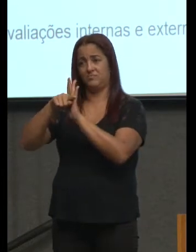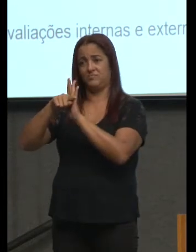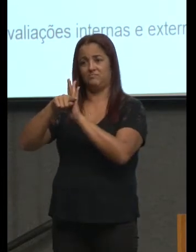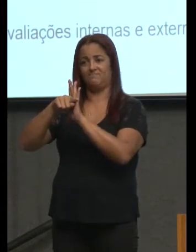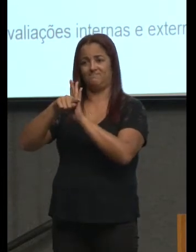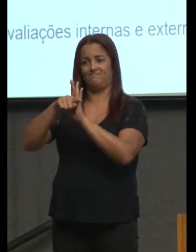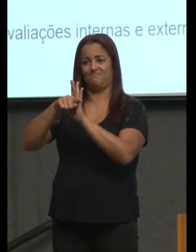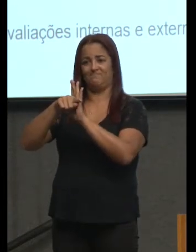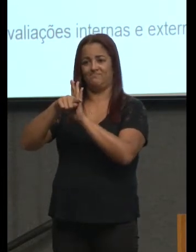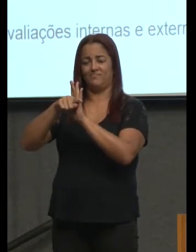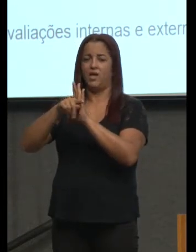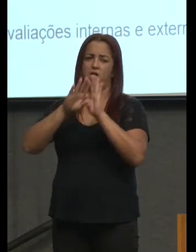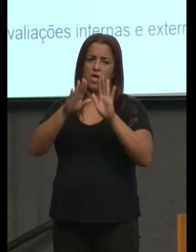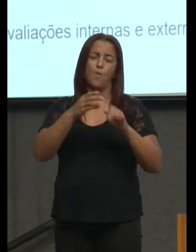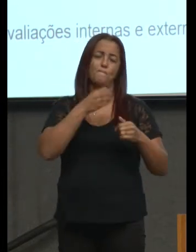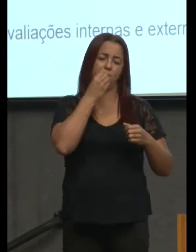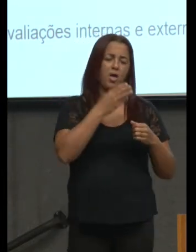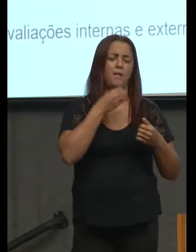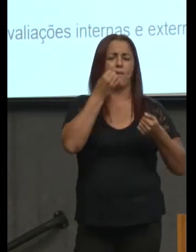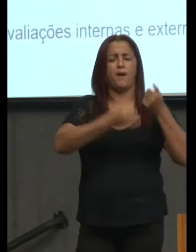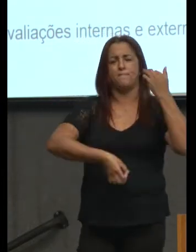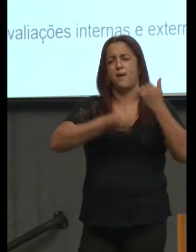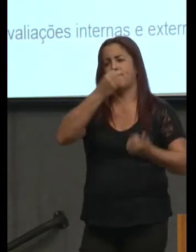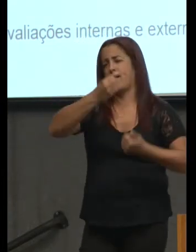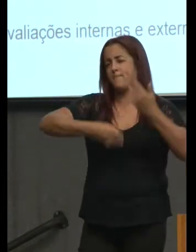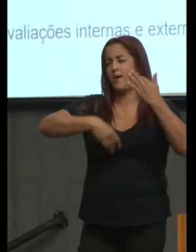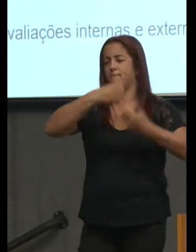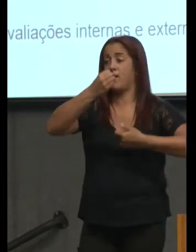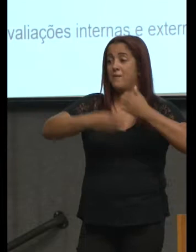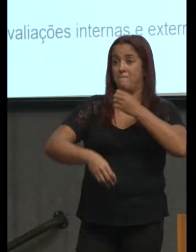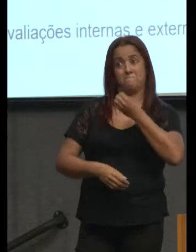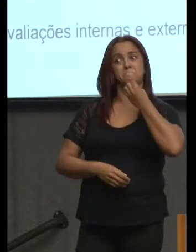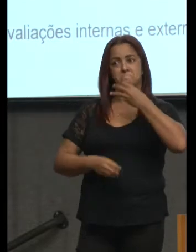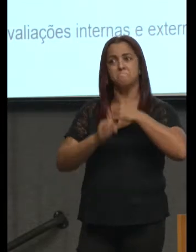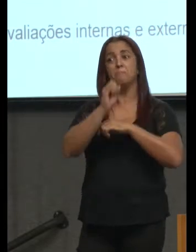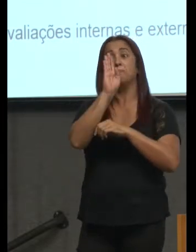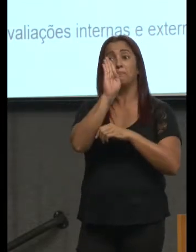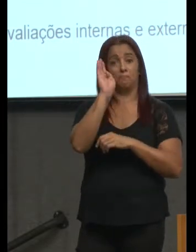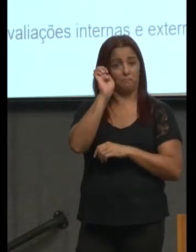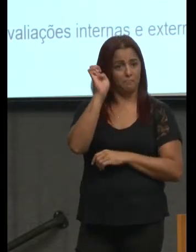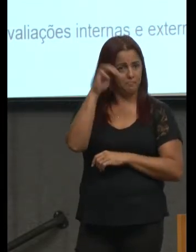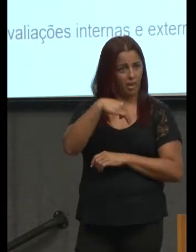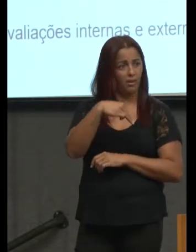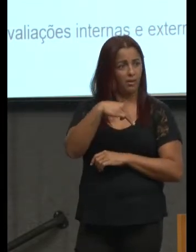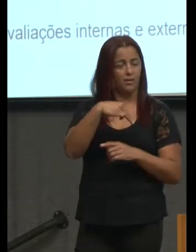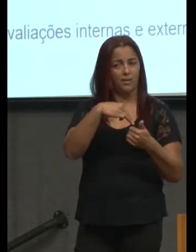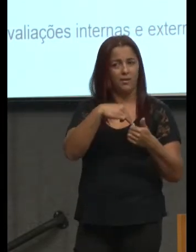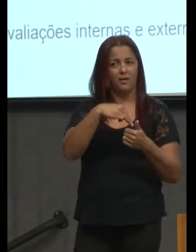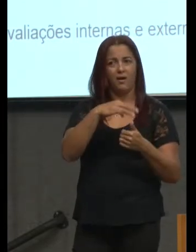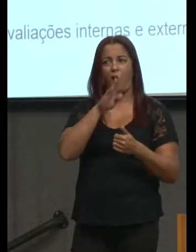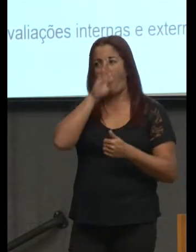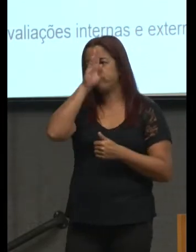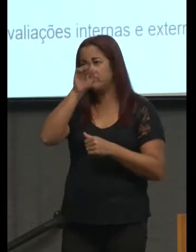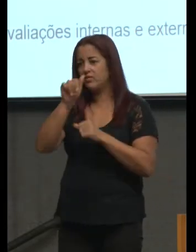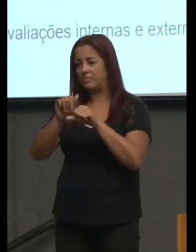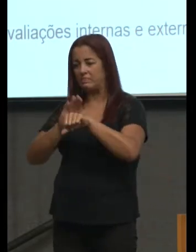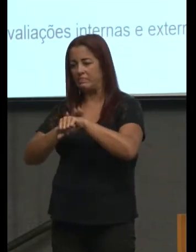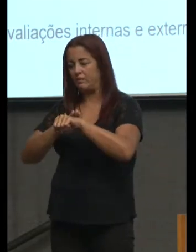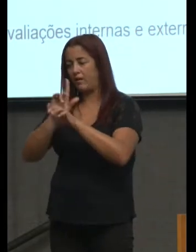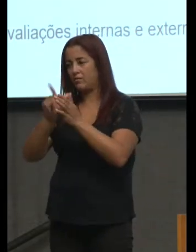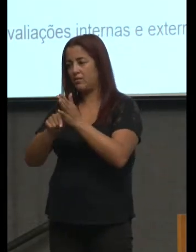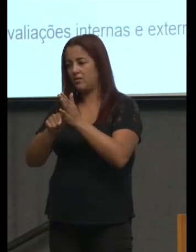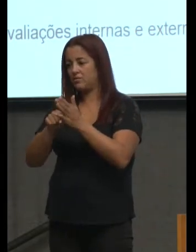mesmo que eu esteja fazendo bem veja é complicado isso é muito difícil da gente conviver com isso suportar eu estou falando isso porque